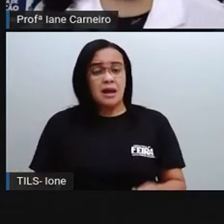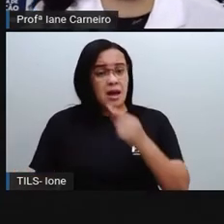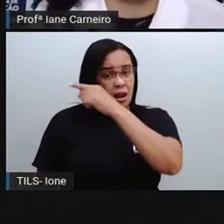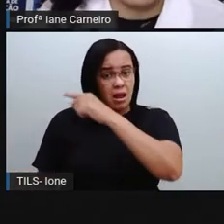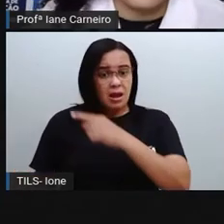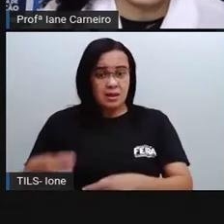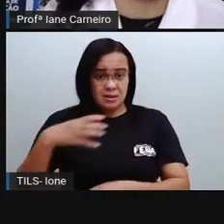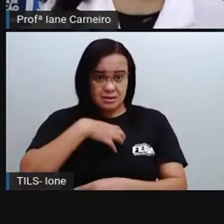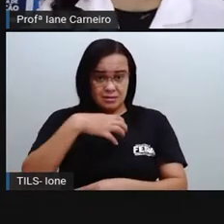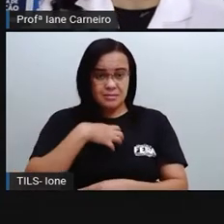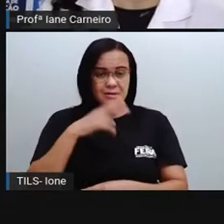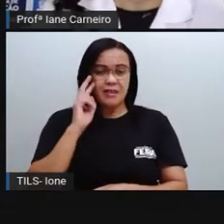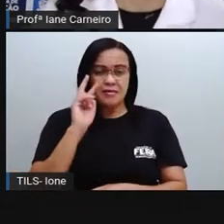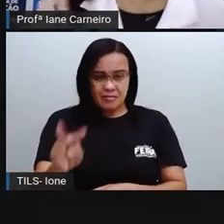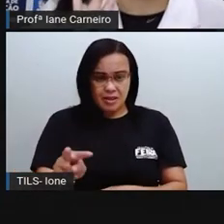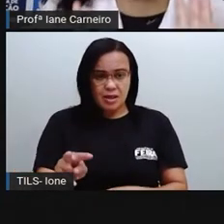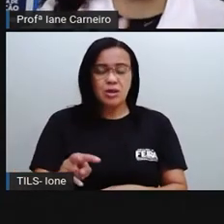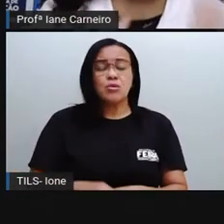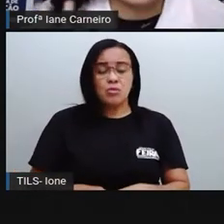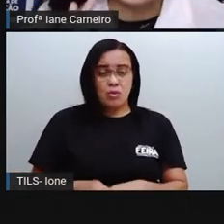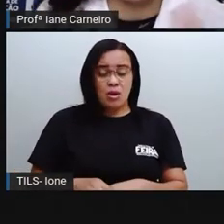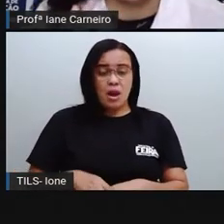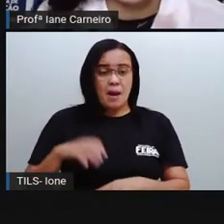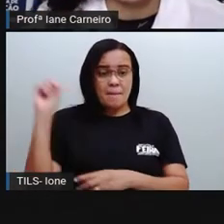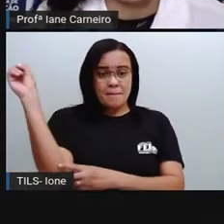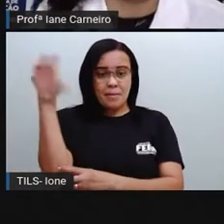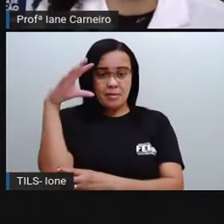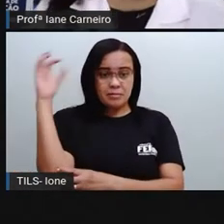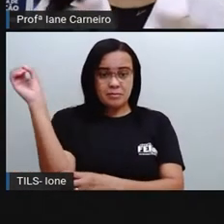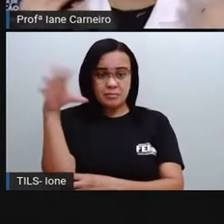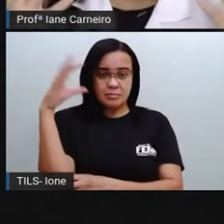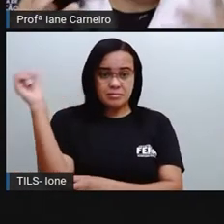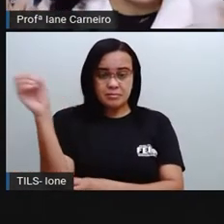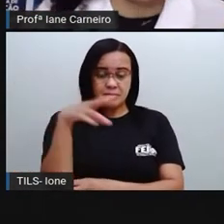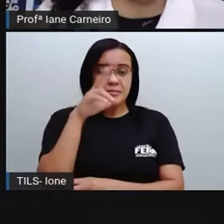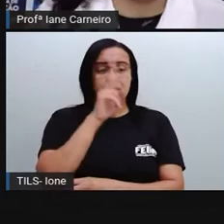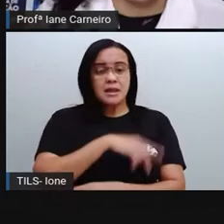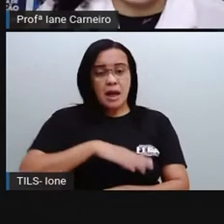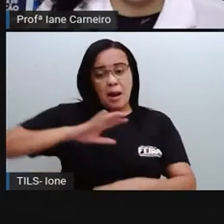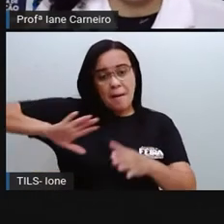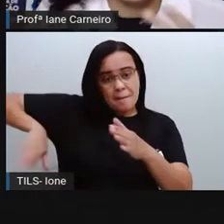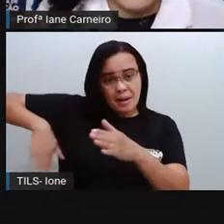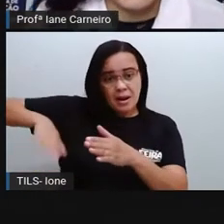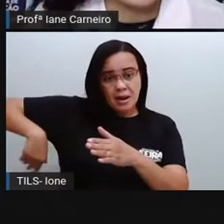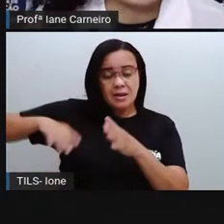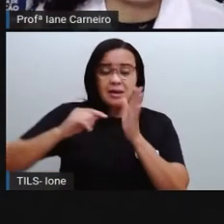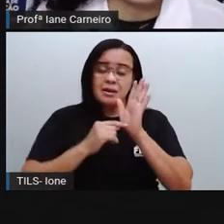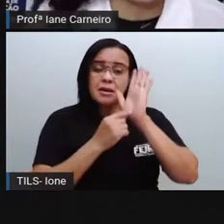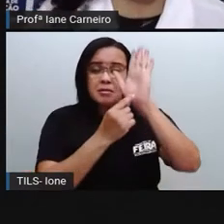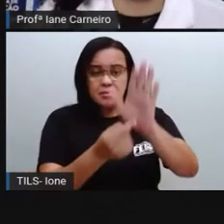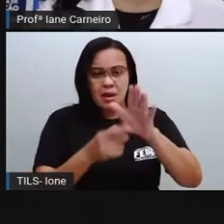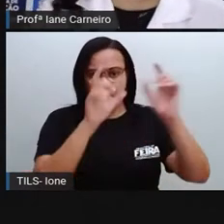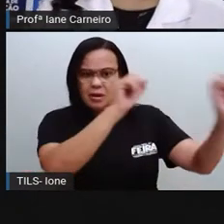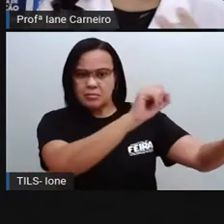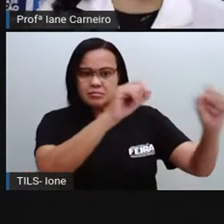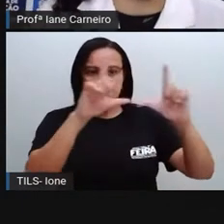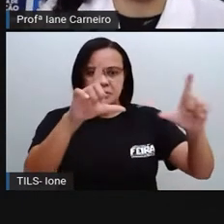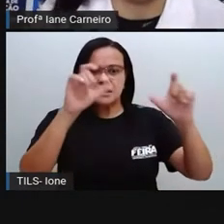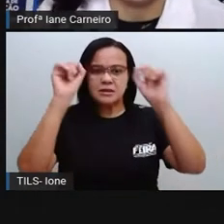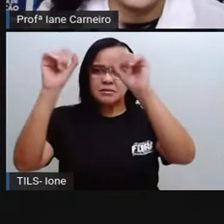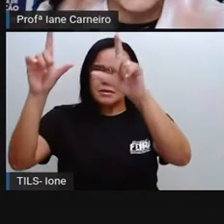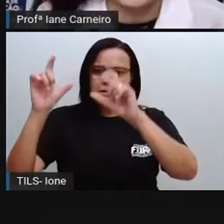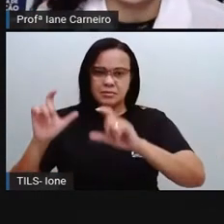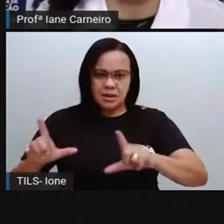Farol da Barra, de vez em quando tem uma exposição de tudo que é encontrado nas praias de Salvador, e aí a gente